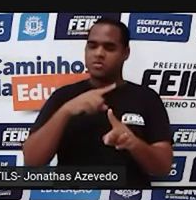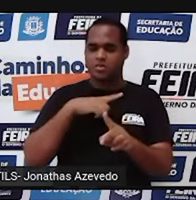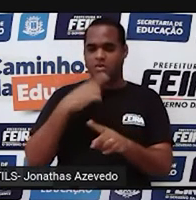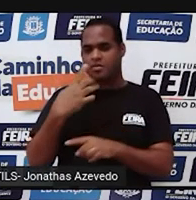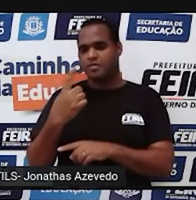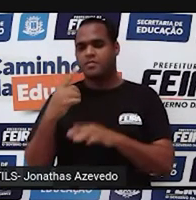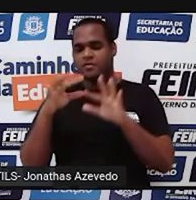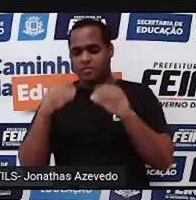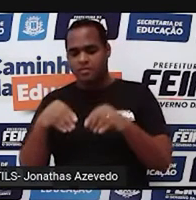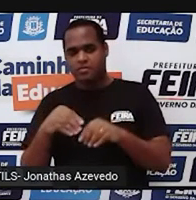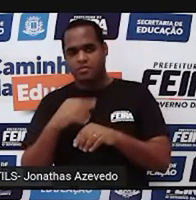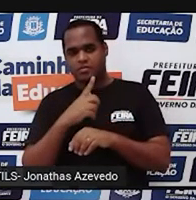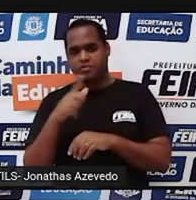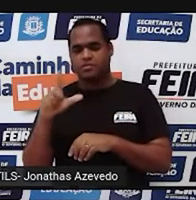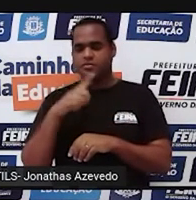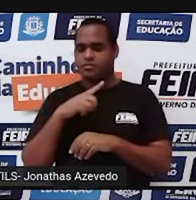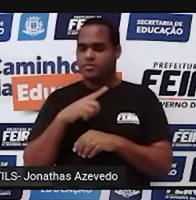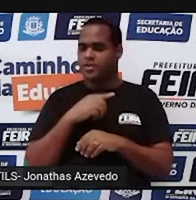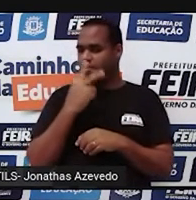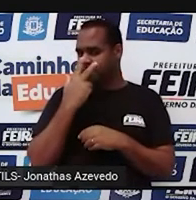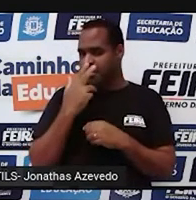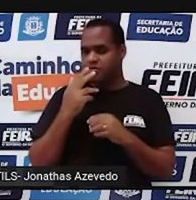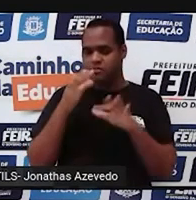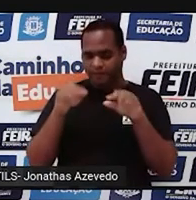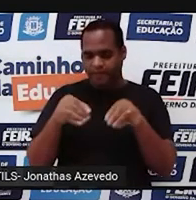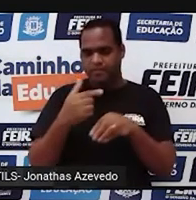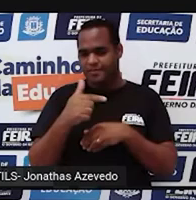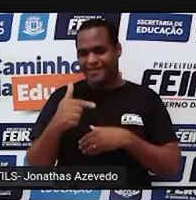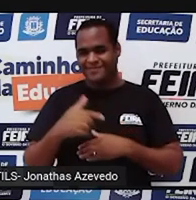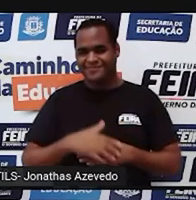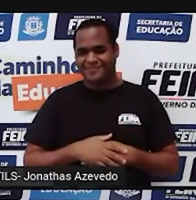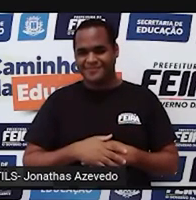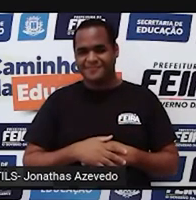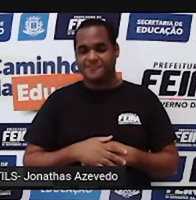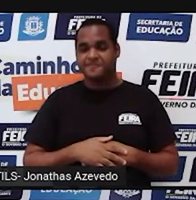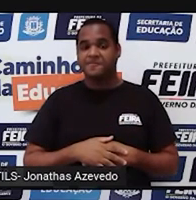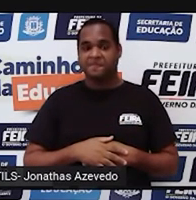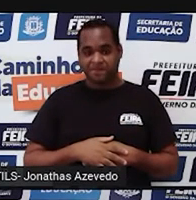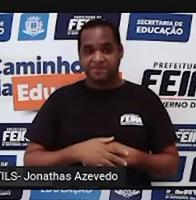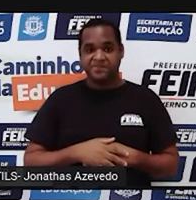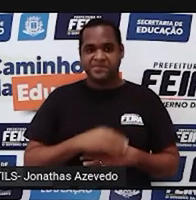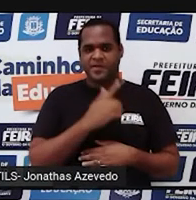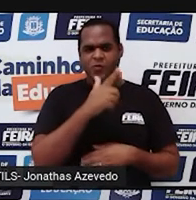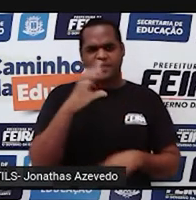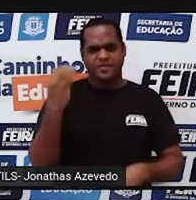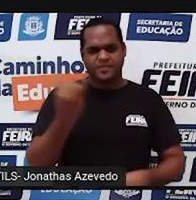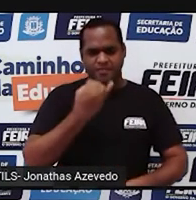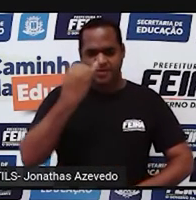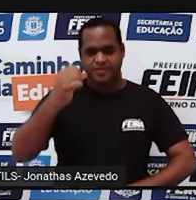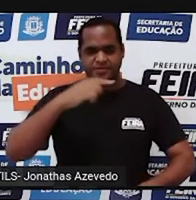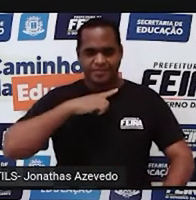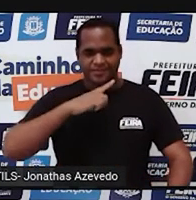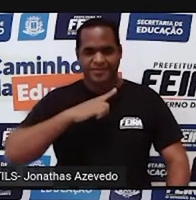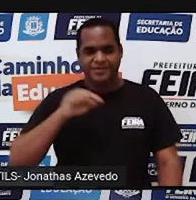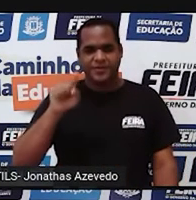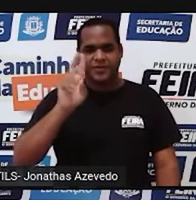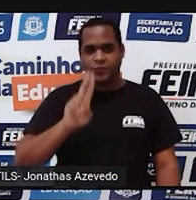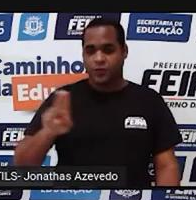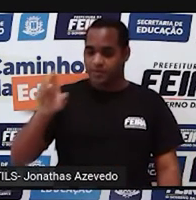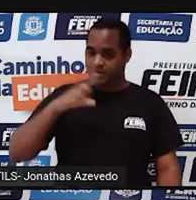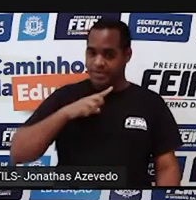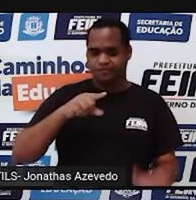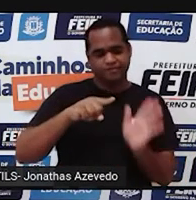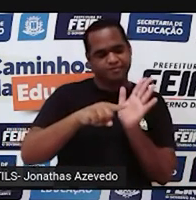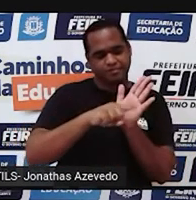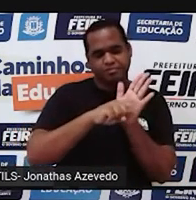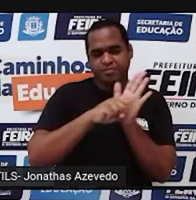do três negativo para lá também é infinito. Certo? E um detalhe muito importante é que a gente usa o sinal de